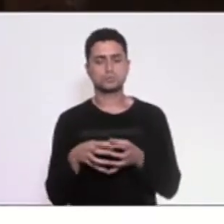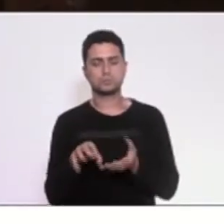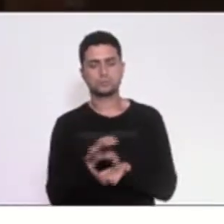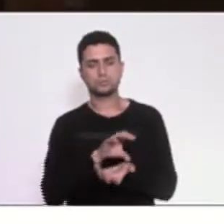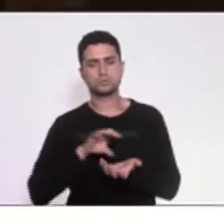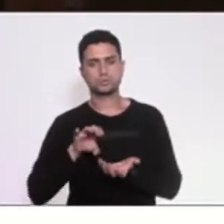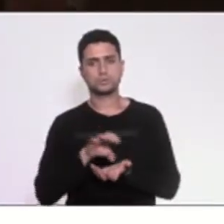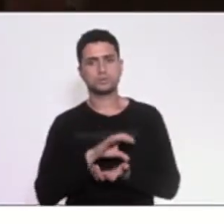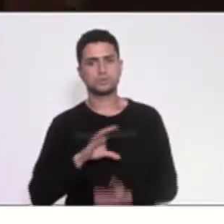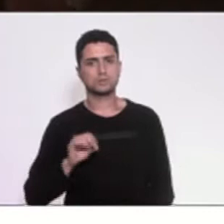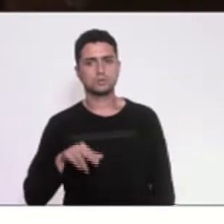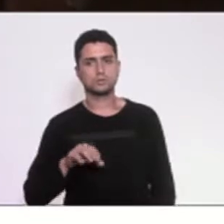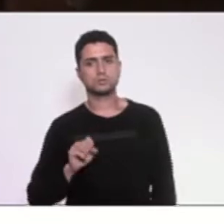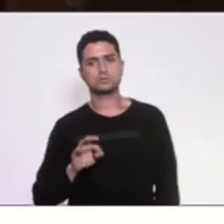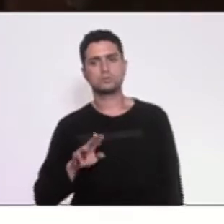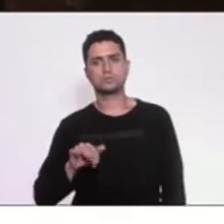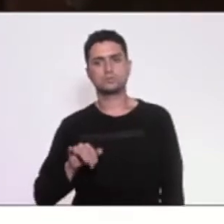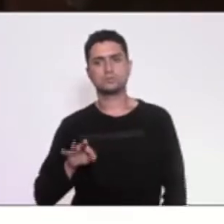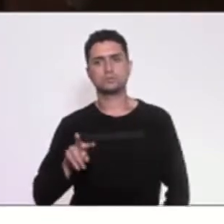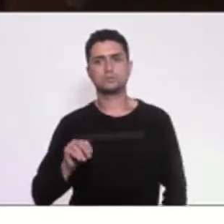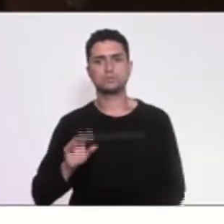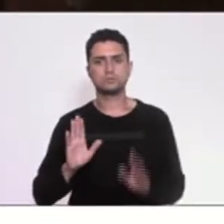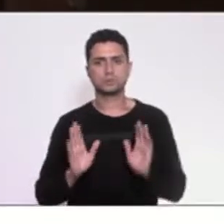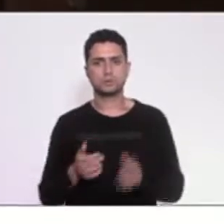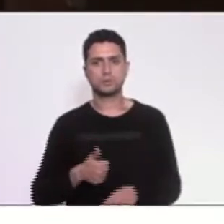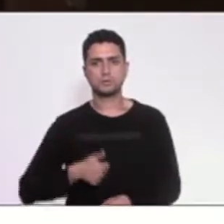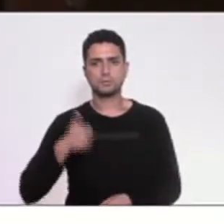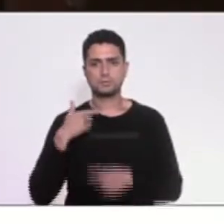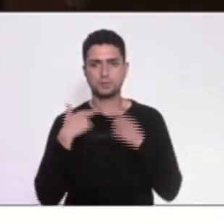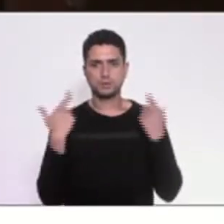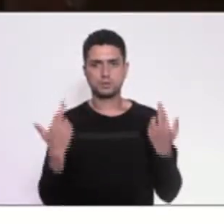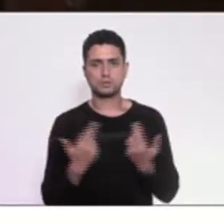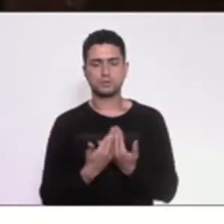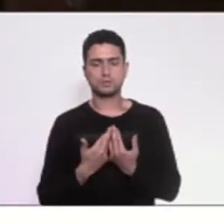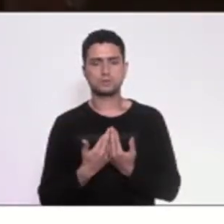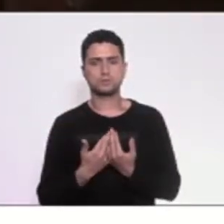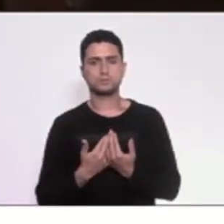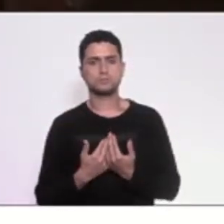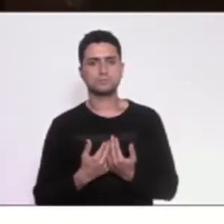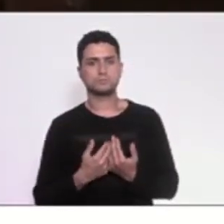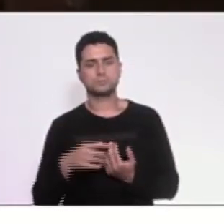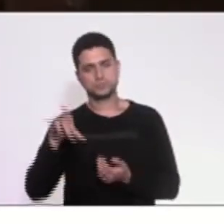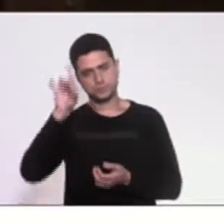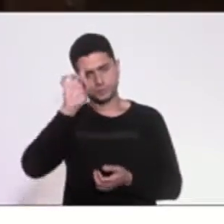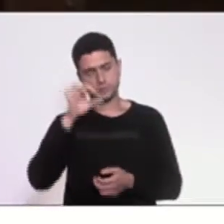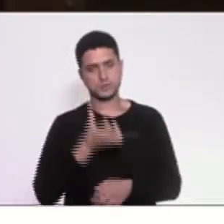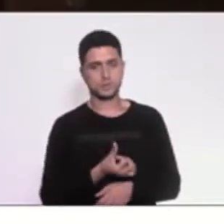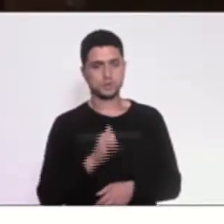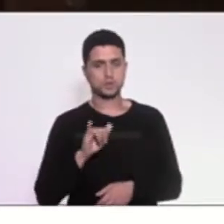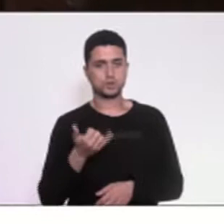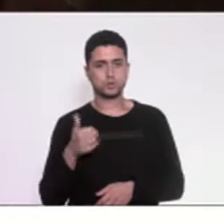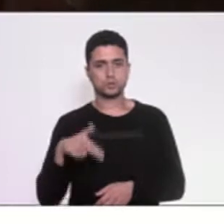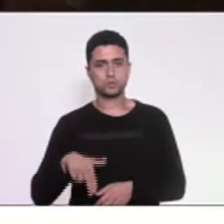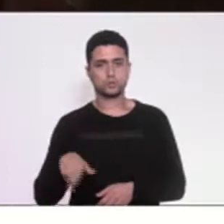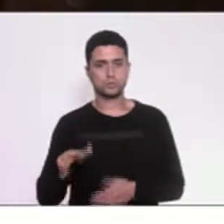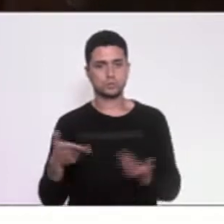a sua primeira reunião de instalação no dia 6 de junho deste ano,